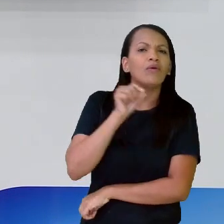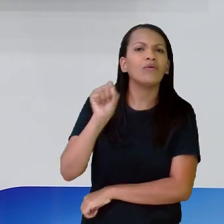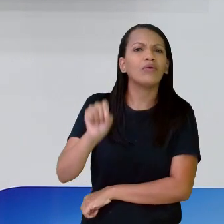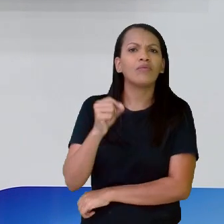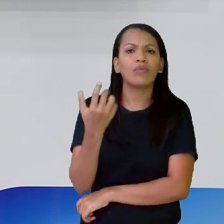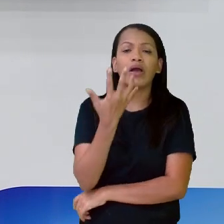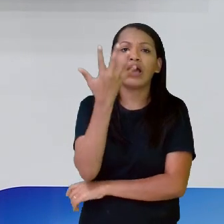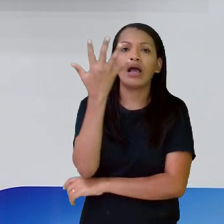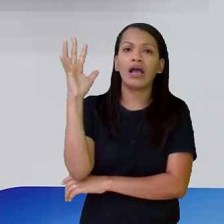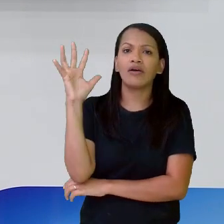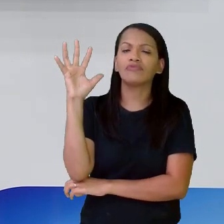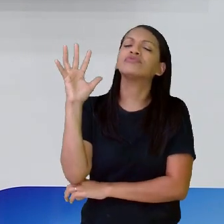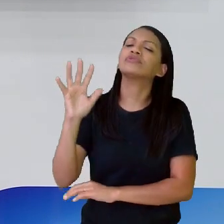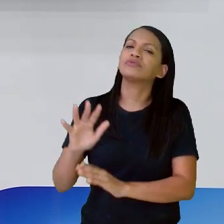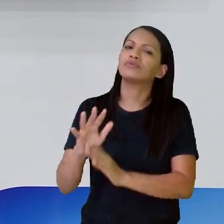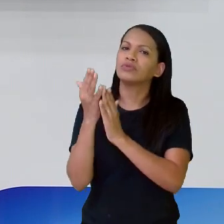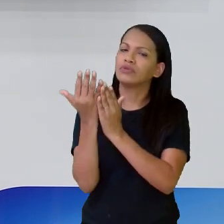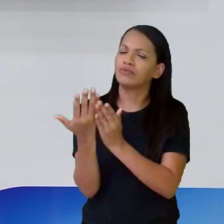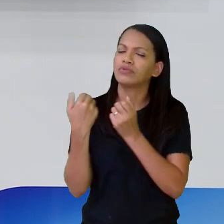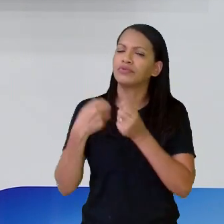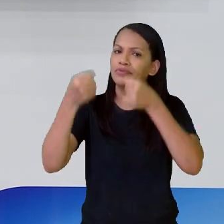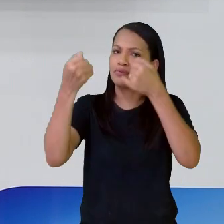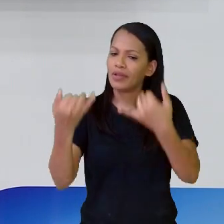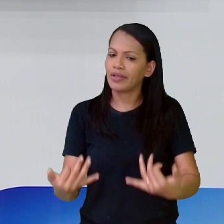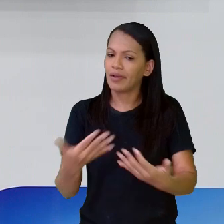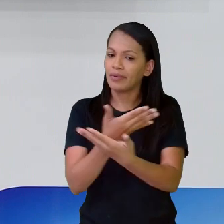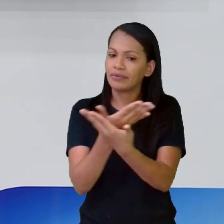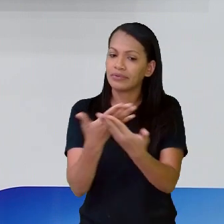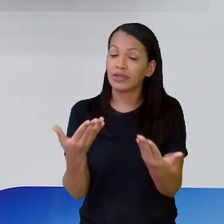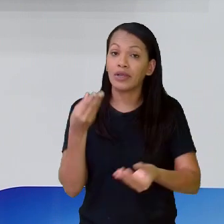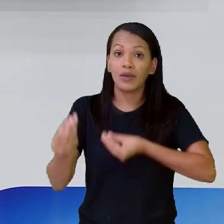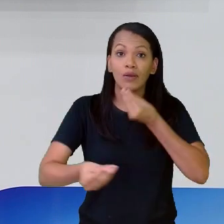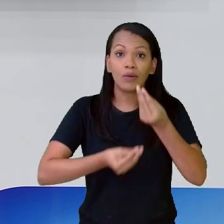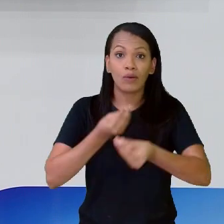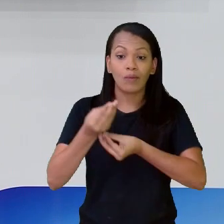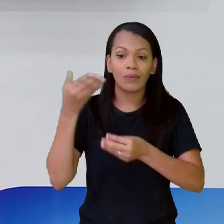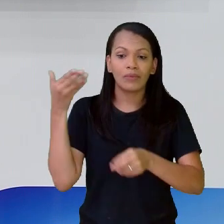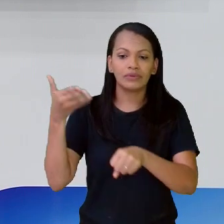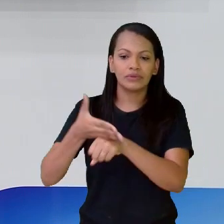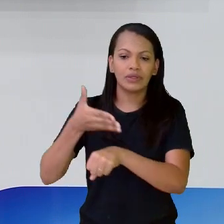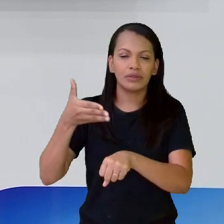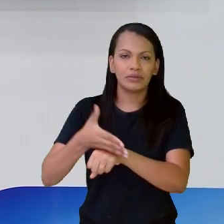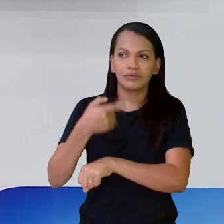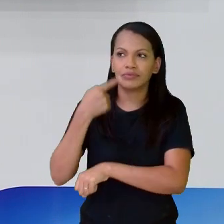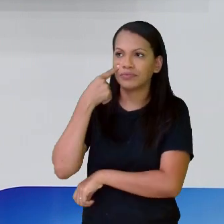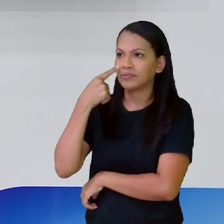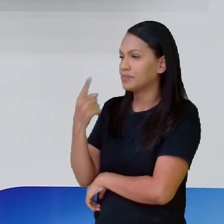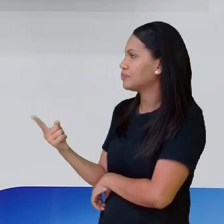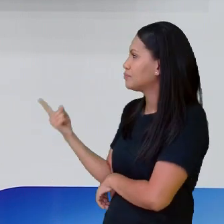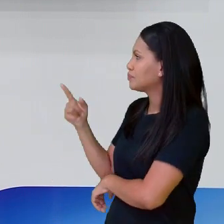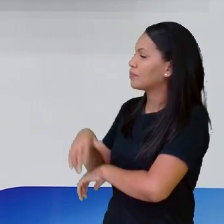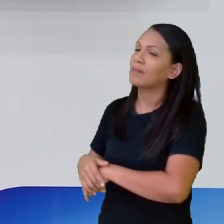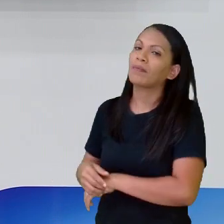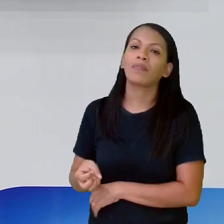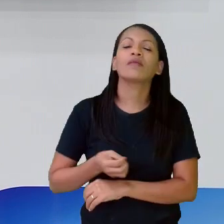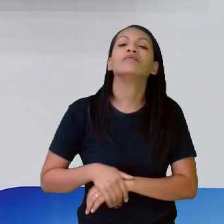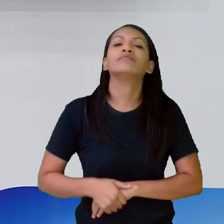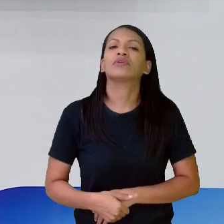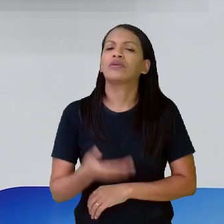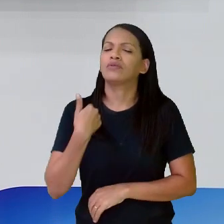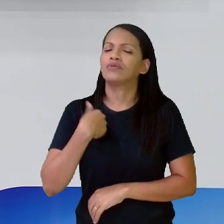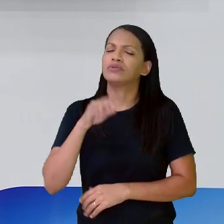árvore do livro. Deixa eu explicar aqui um pouquinho como acessar a árvore do livro. Nós trabalhamos a árvore do livro, eu indico